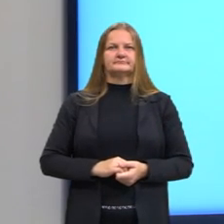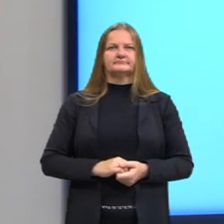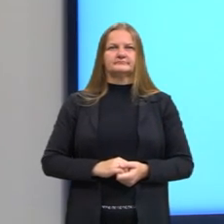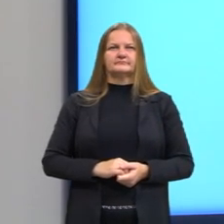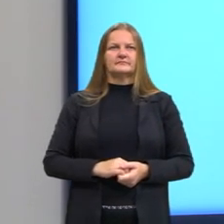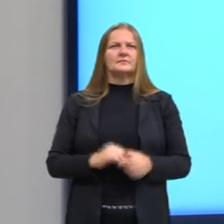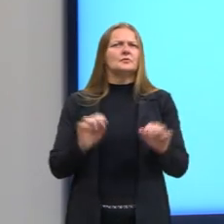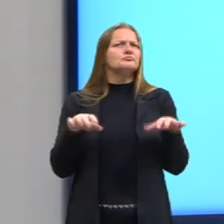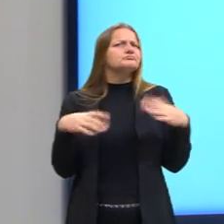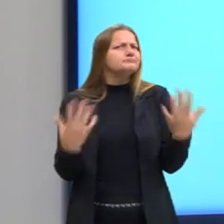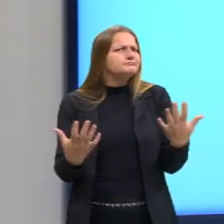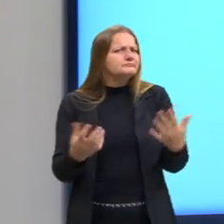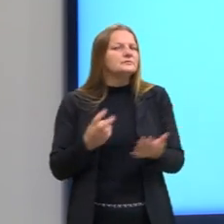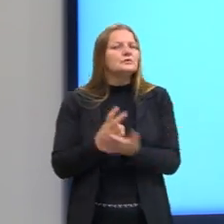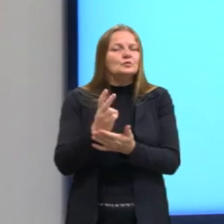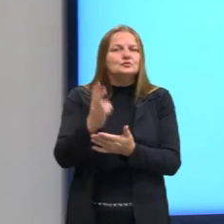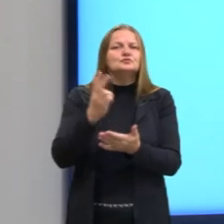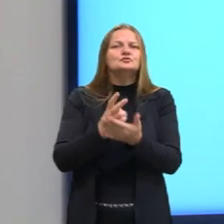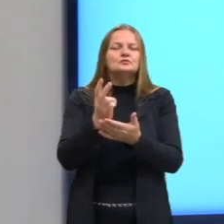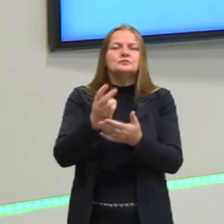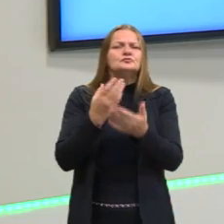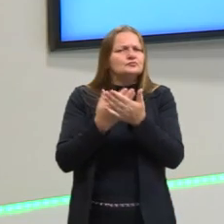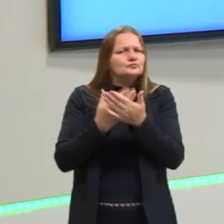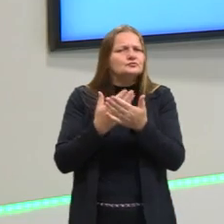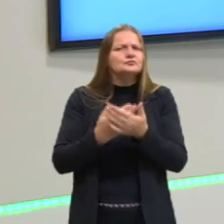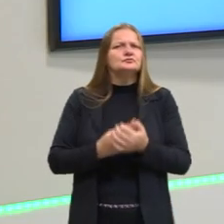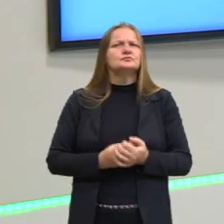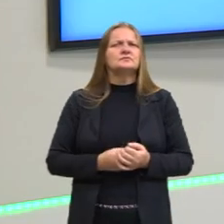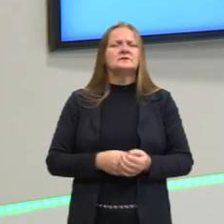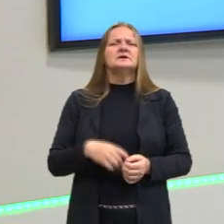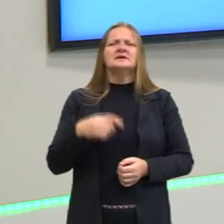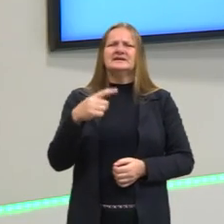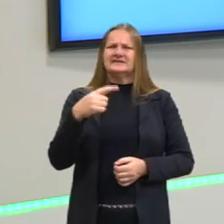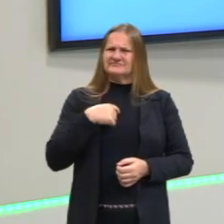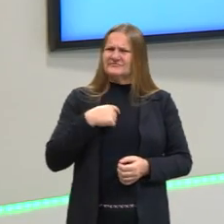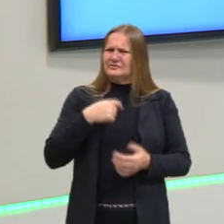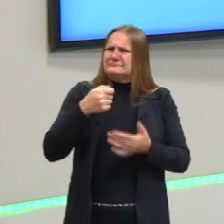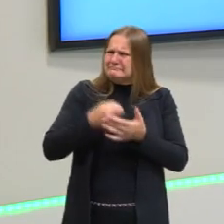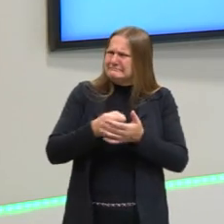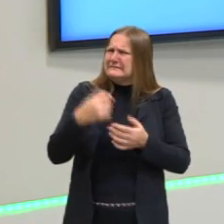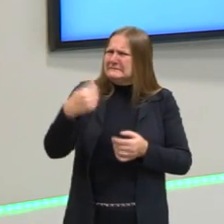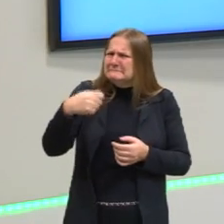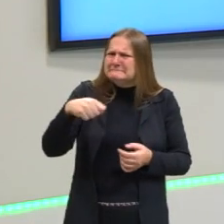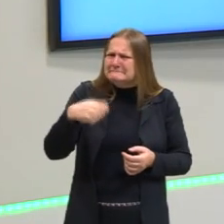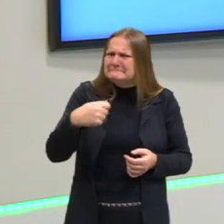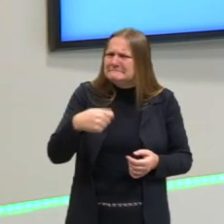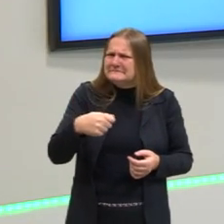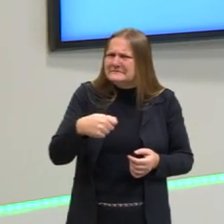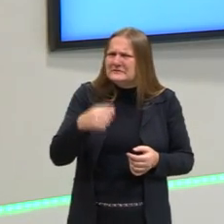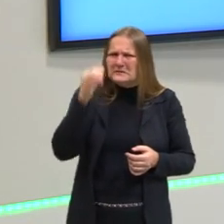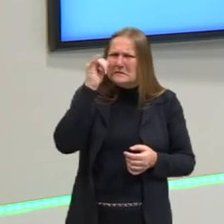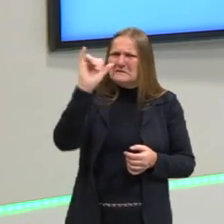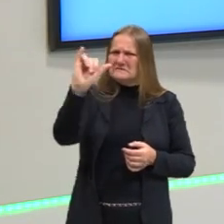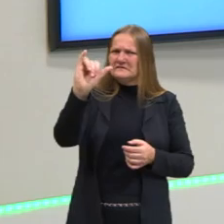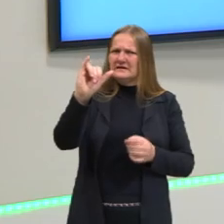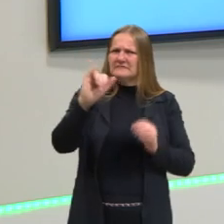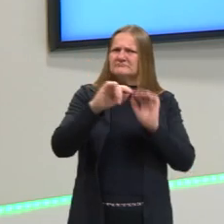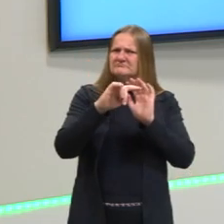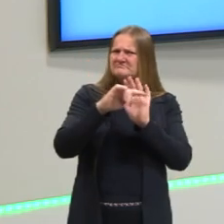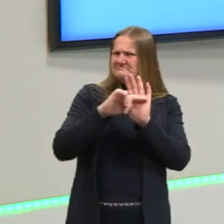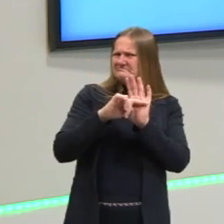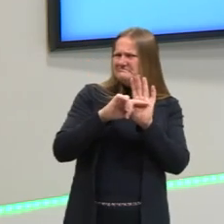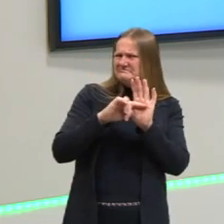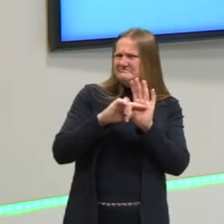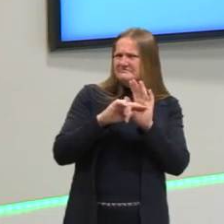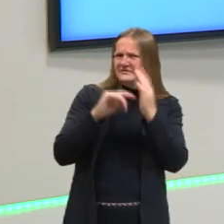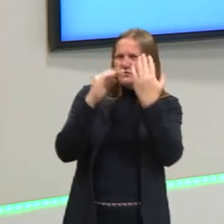Então, dando continuidade aos nossos estudos, devemos, e aqui é a nossa questão de hoje, devemos evitar os negativos, e aqui,